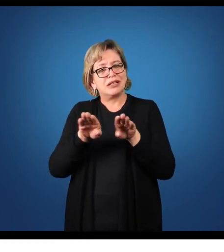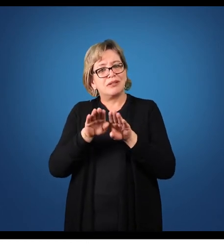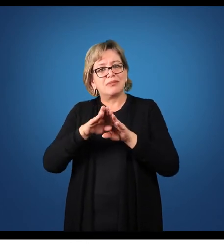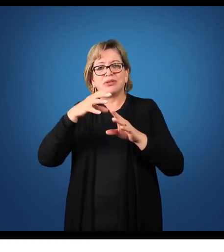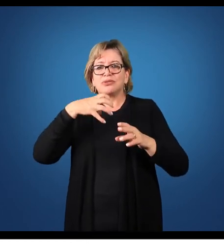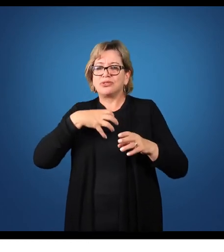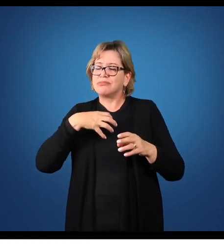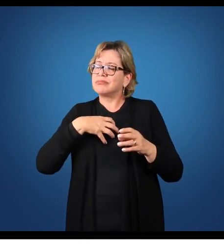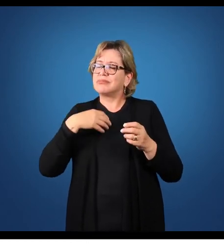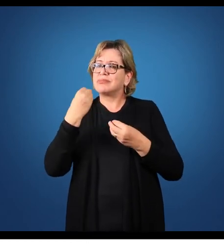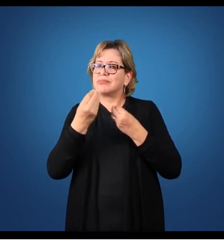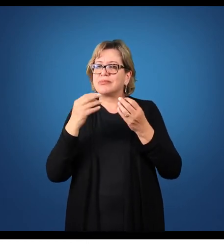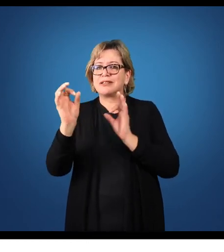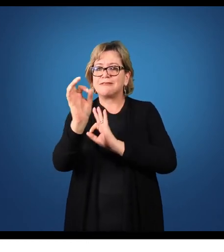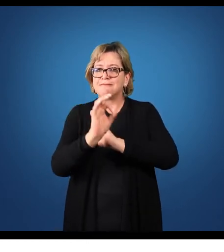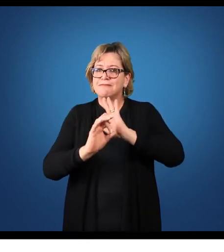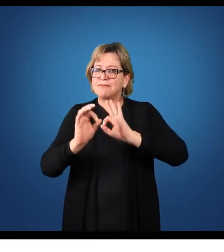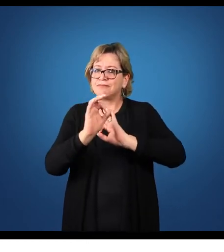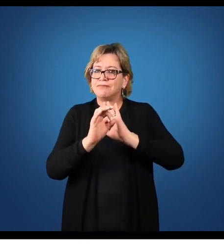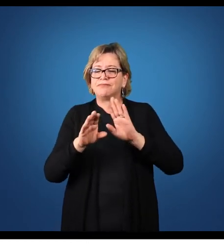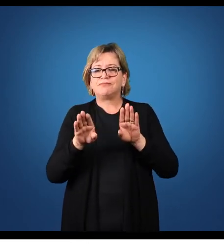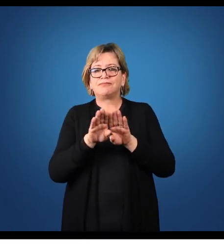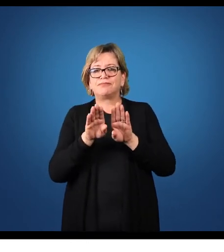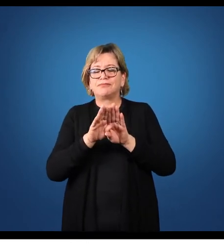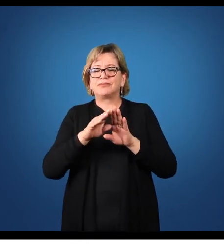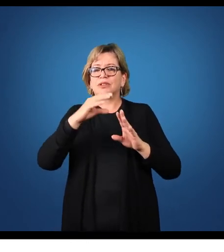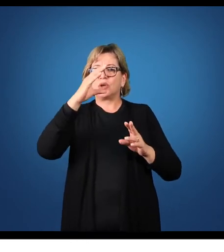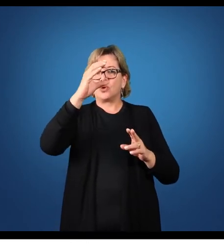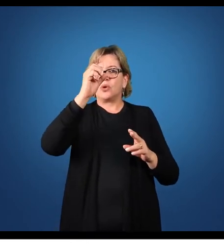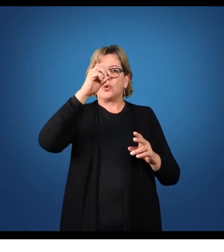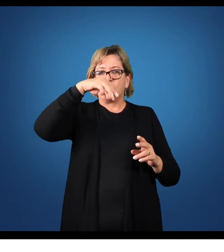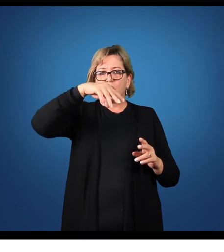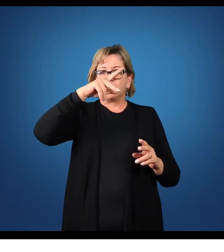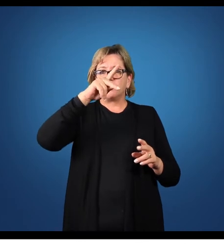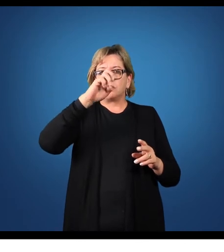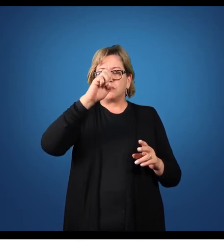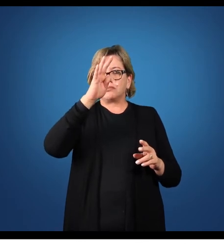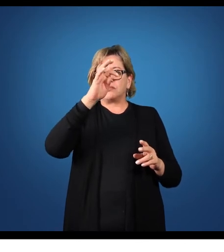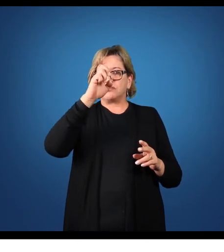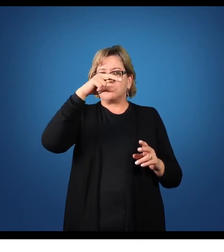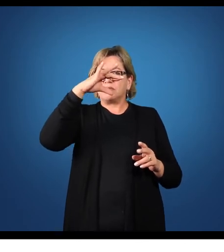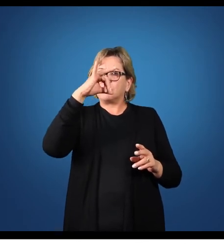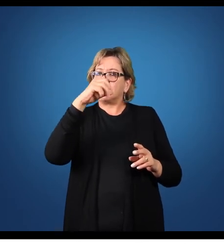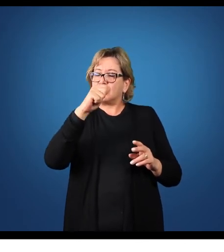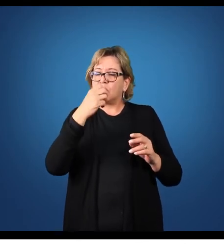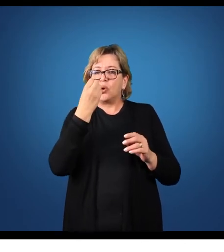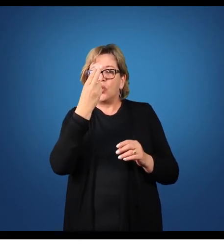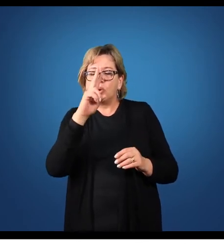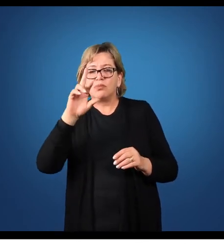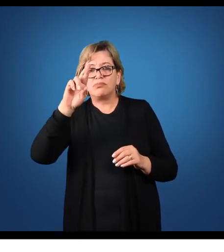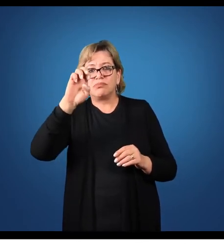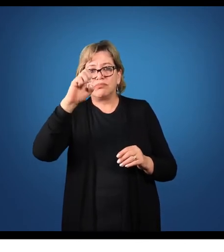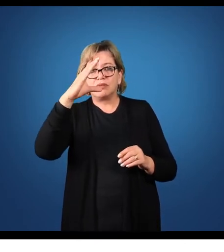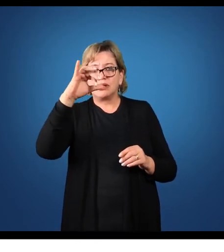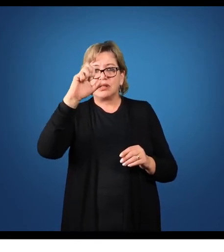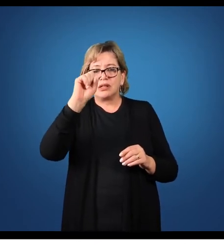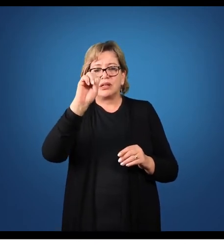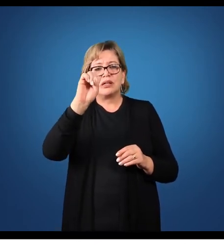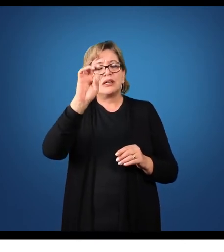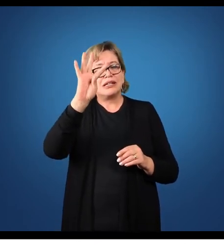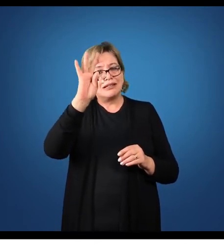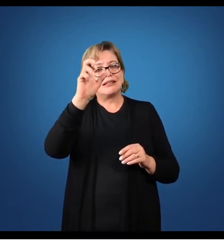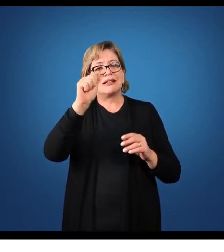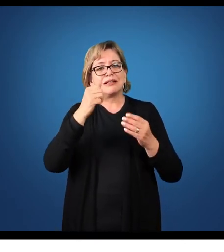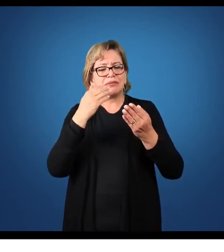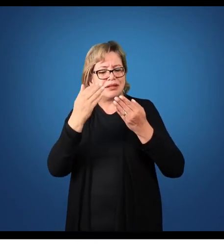ela é constituída, desde o regime de competência, passando pelo reconhecimento de receita, pela análise das